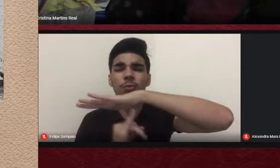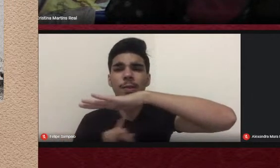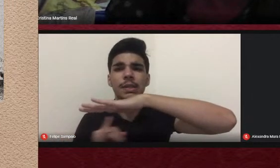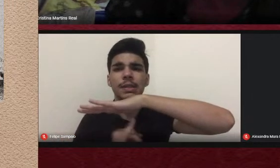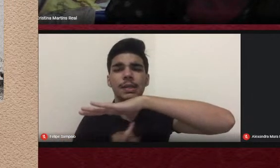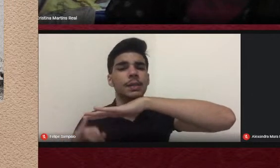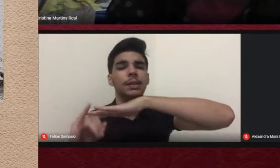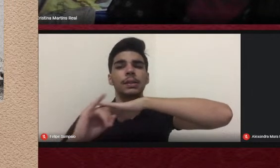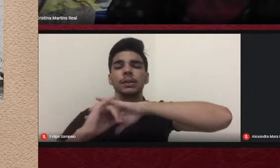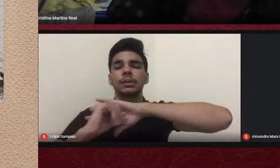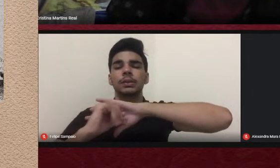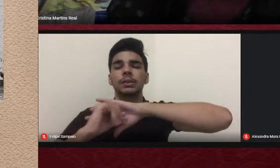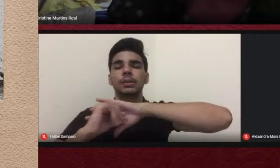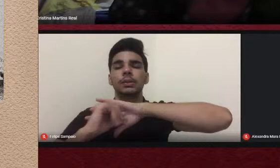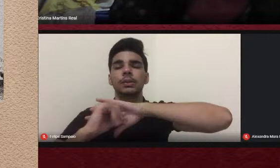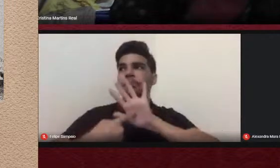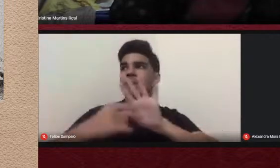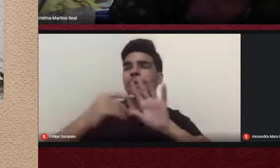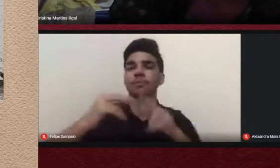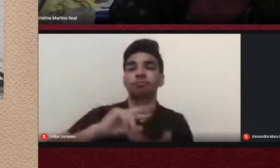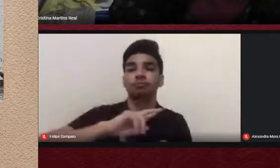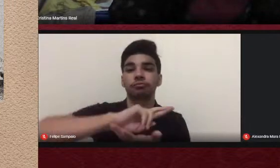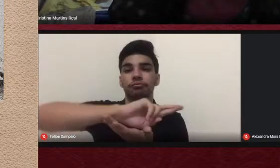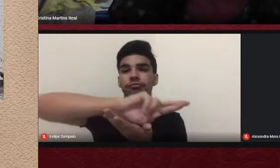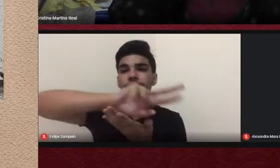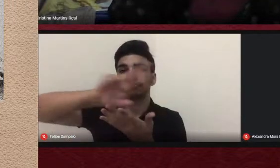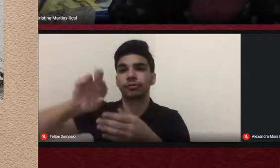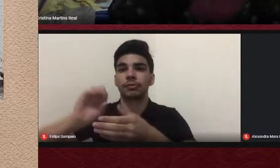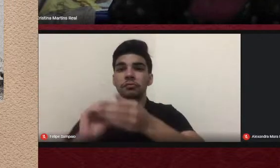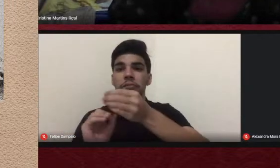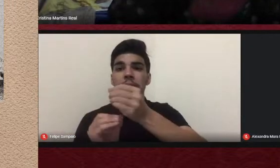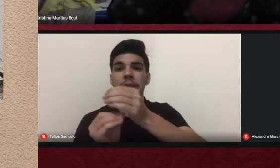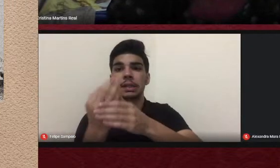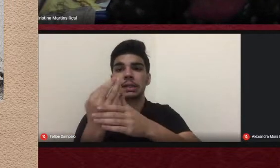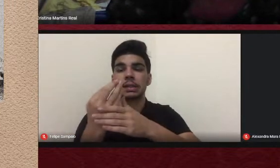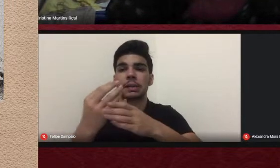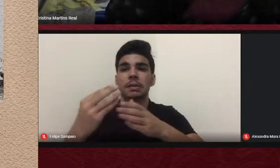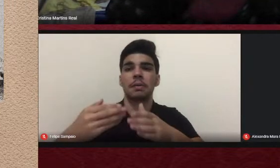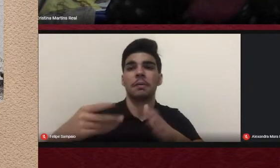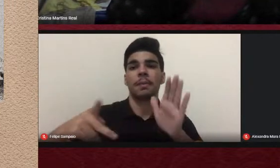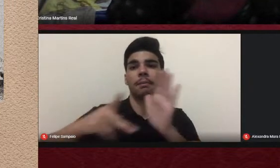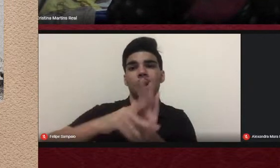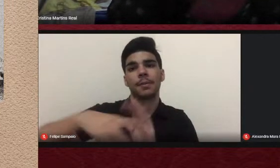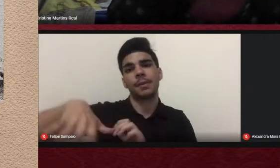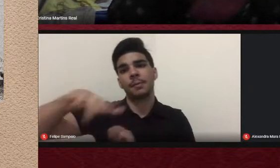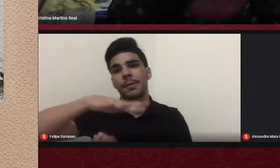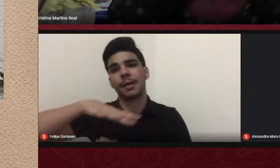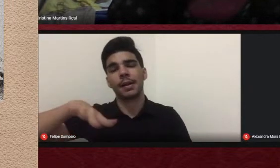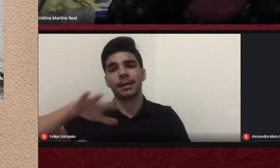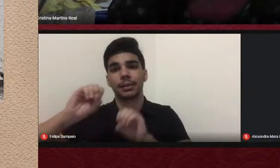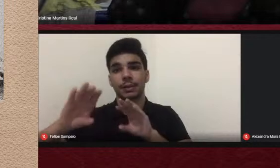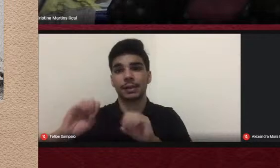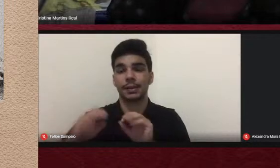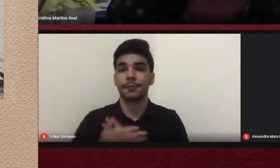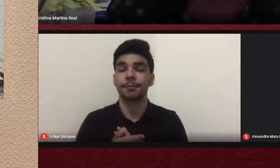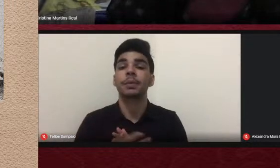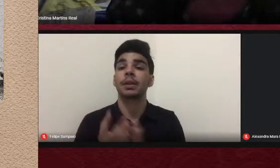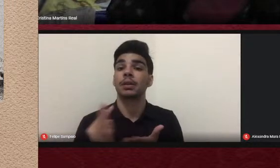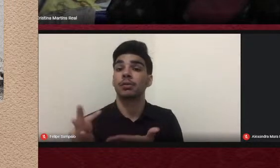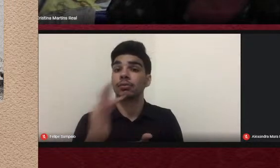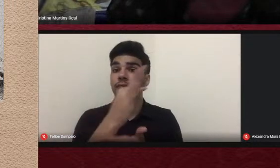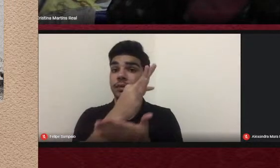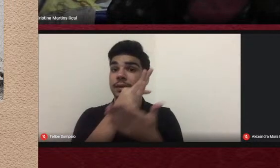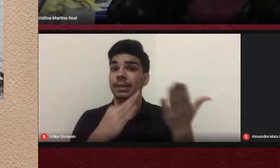formação de altos quadros para a área de educação. Esse texto foi escrito pelos professores